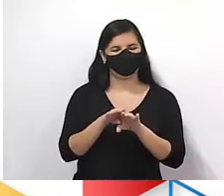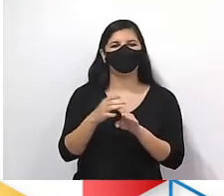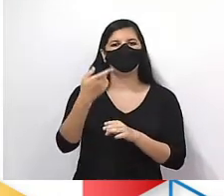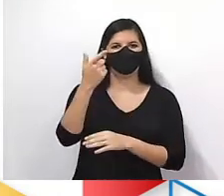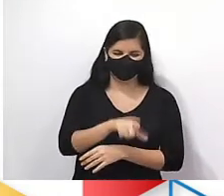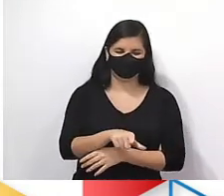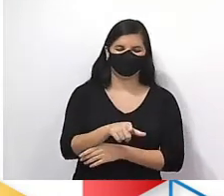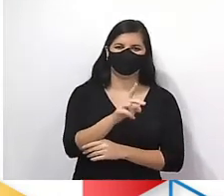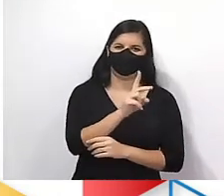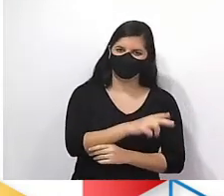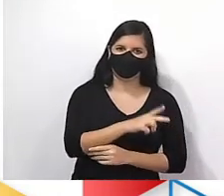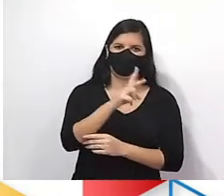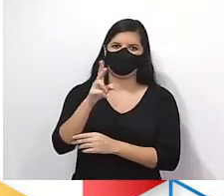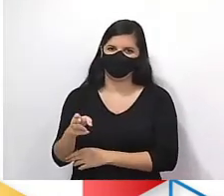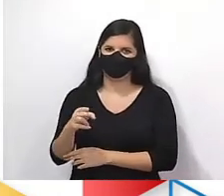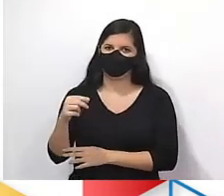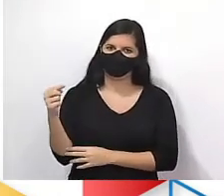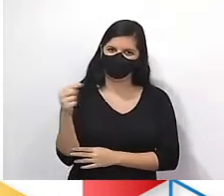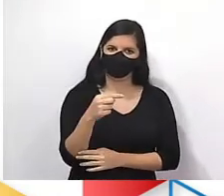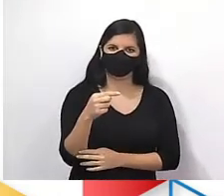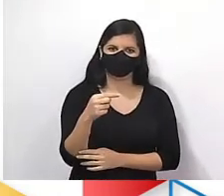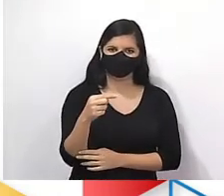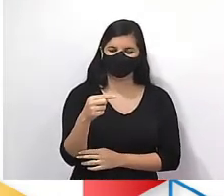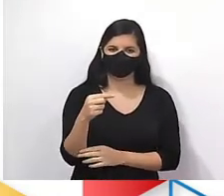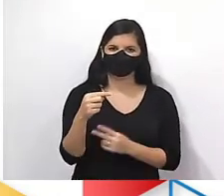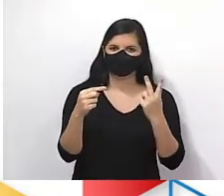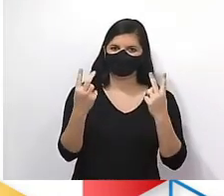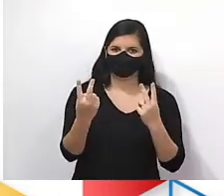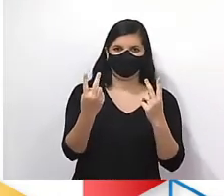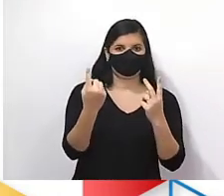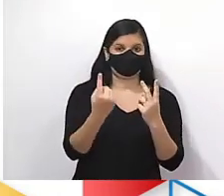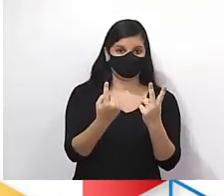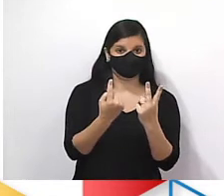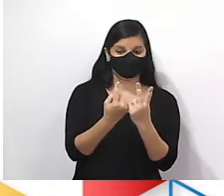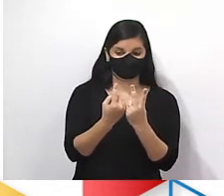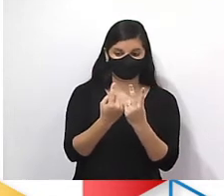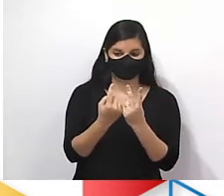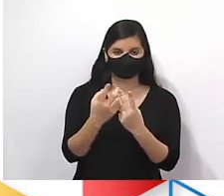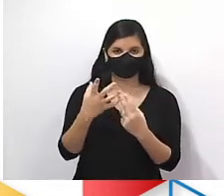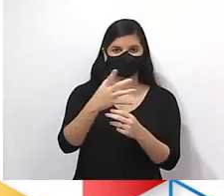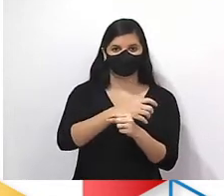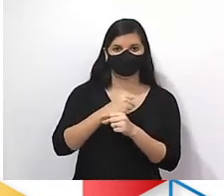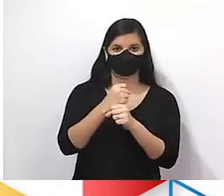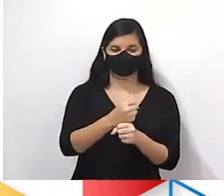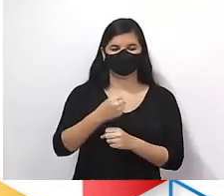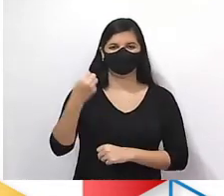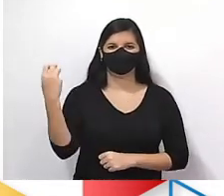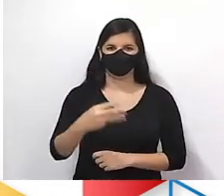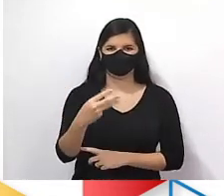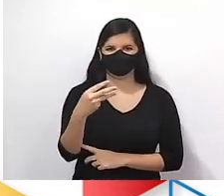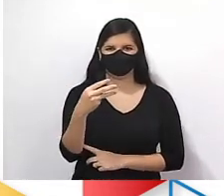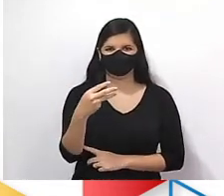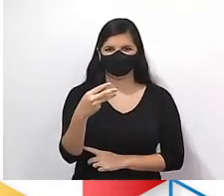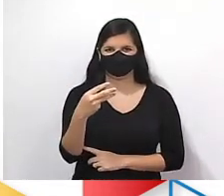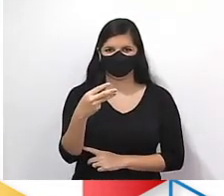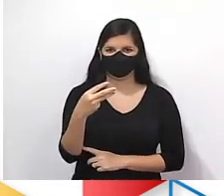Repete esse sinal e soma-se. Você está devendo 1 real e pediu 2 emprestado. Você vai continuar